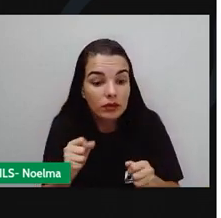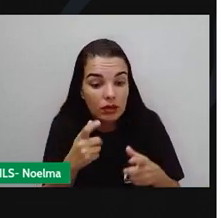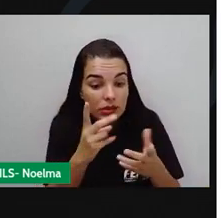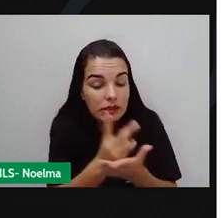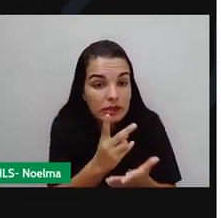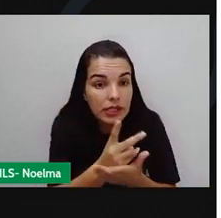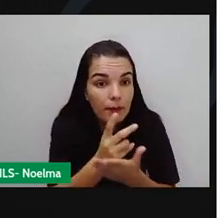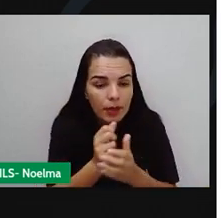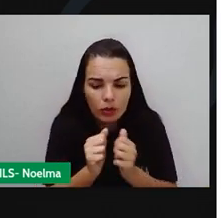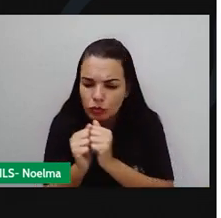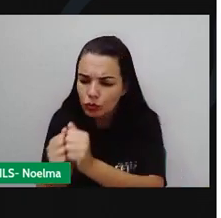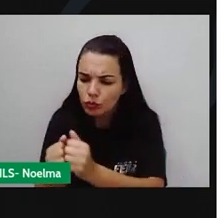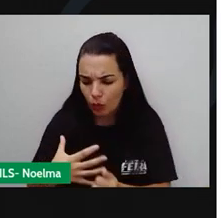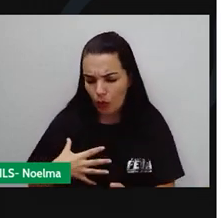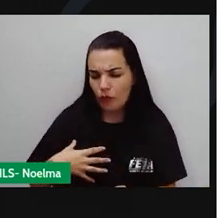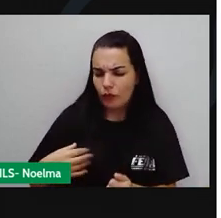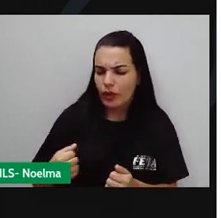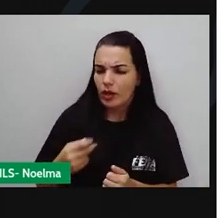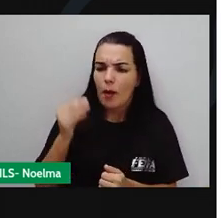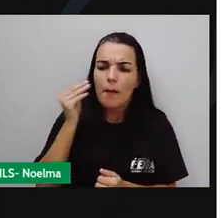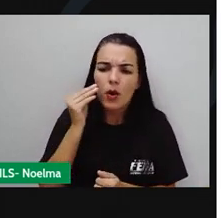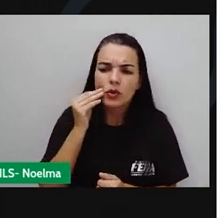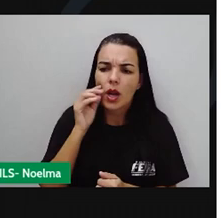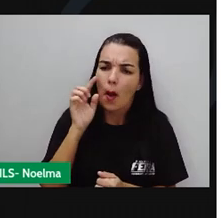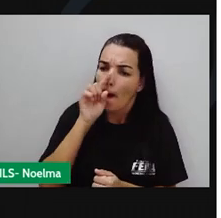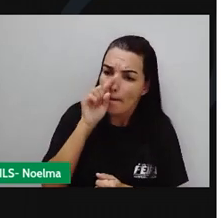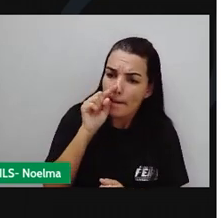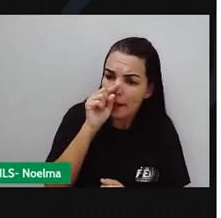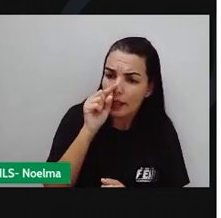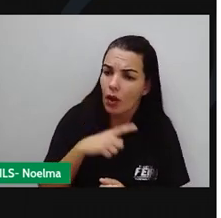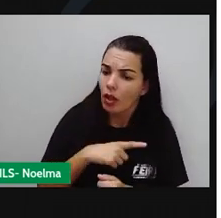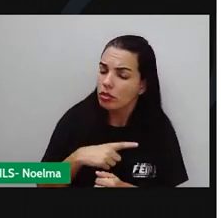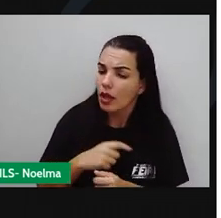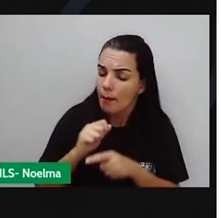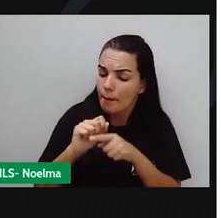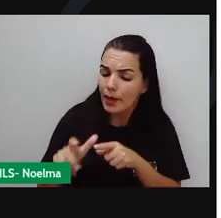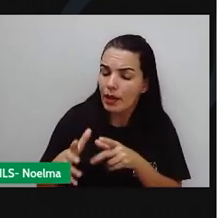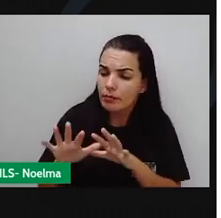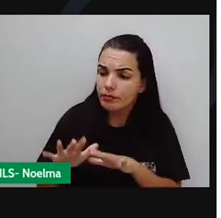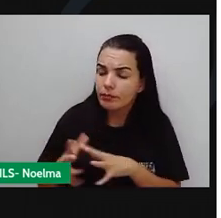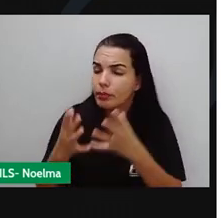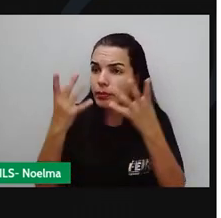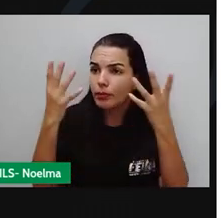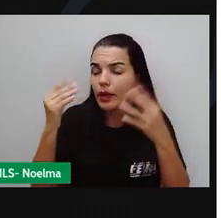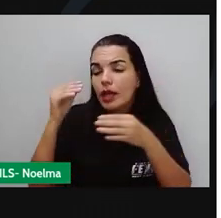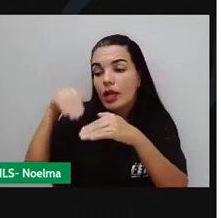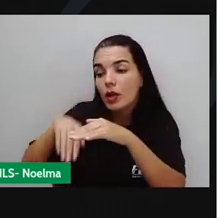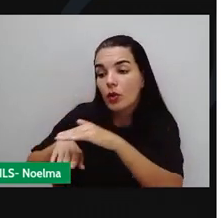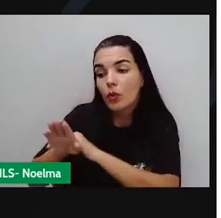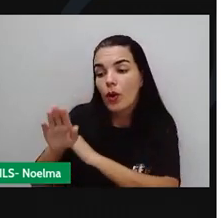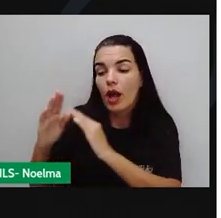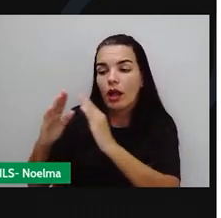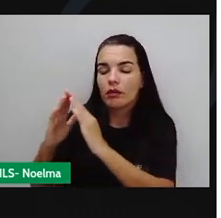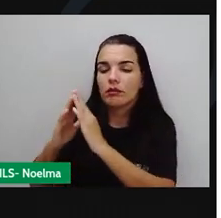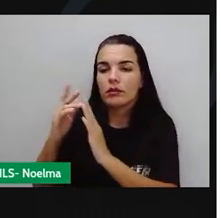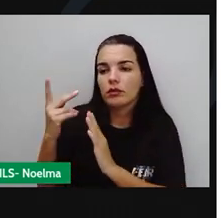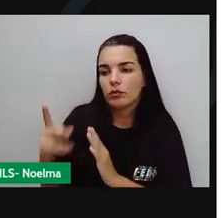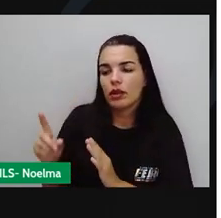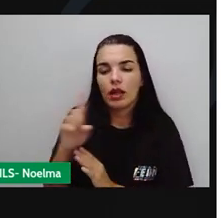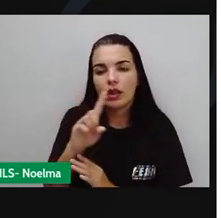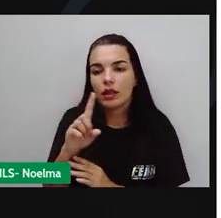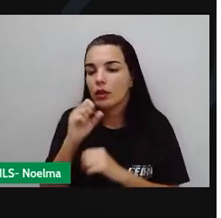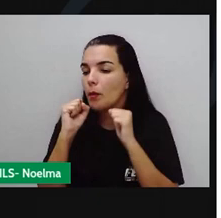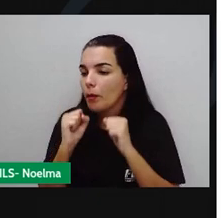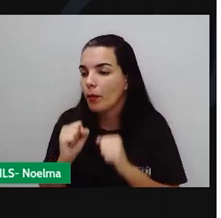conversando com o filho, mostrando os riscos, né? O perigo que é armazenar isso dentro da sua residência e a própria